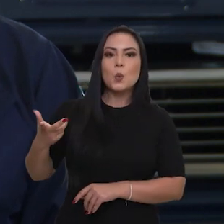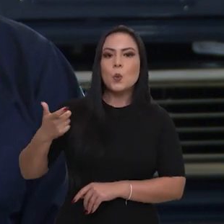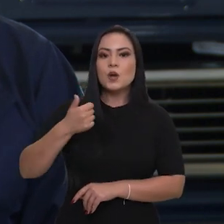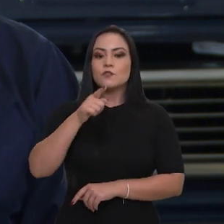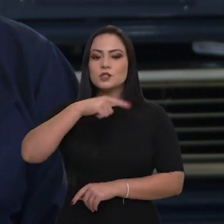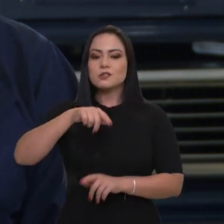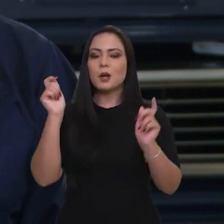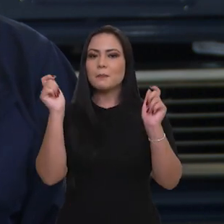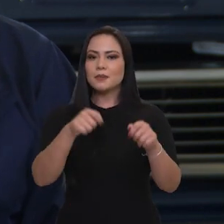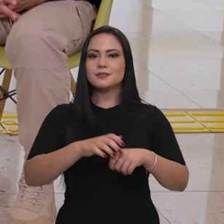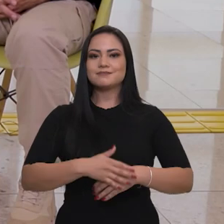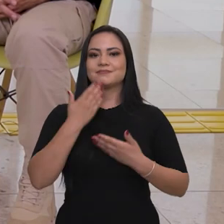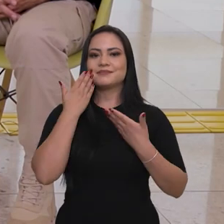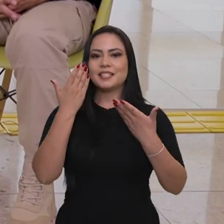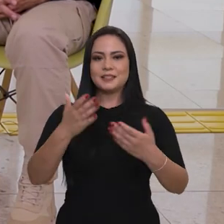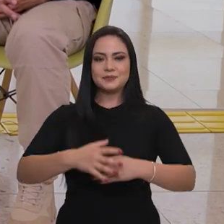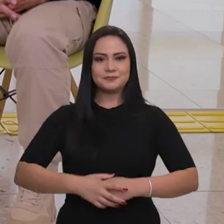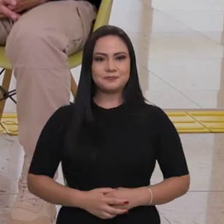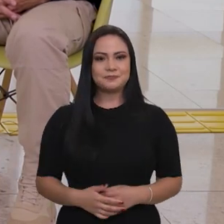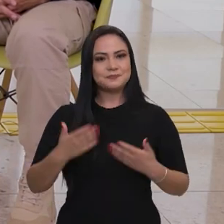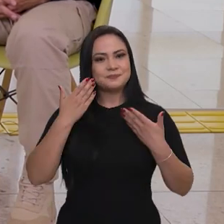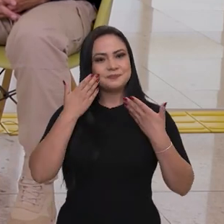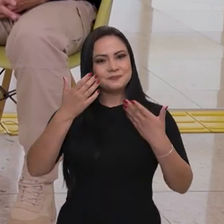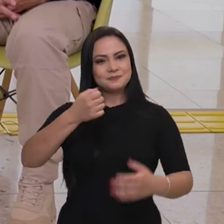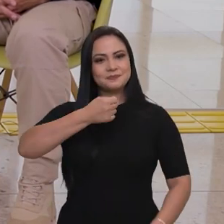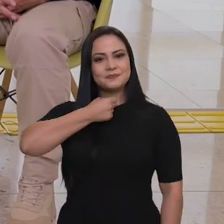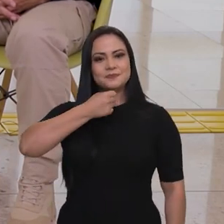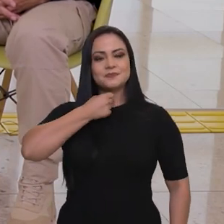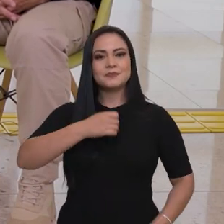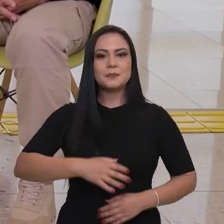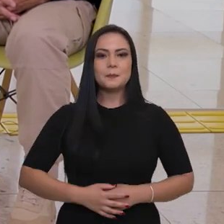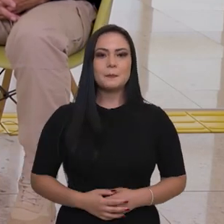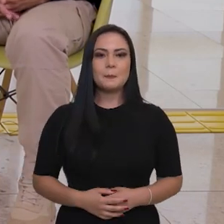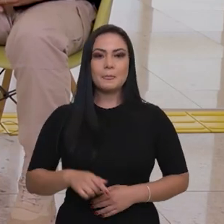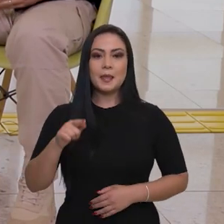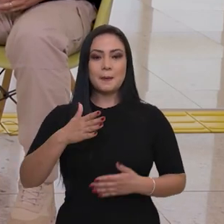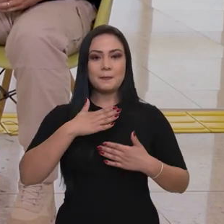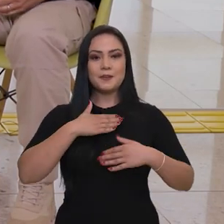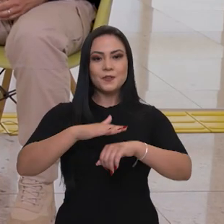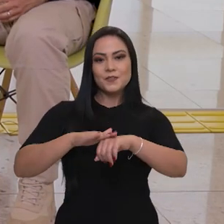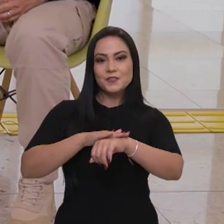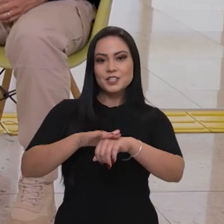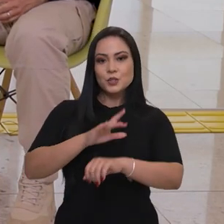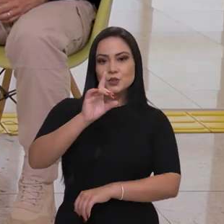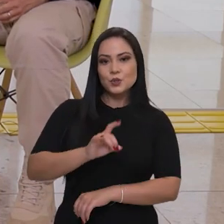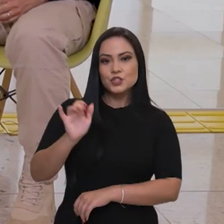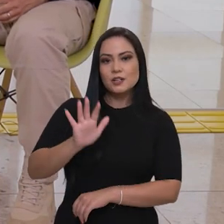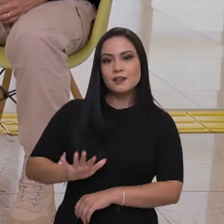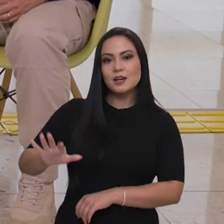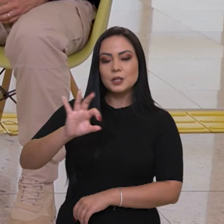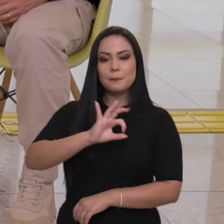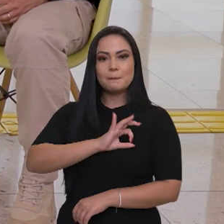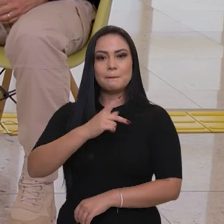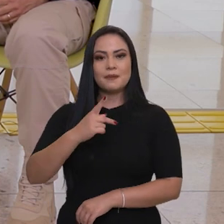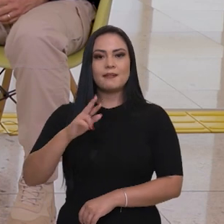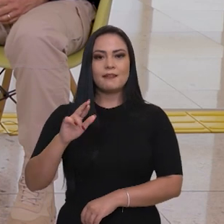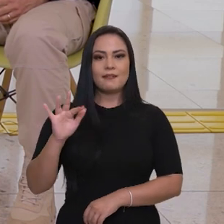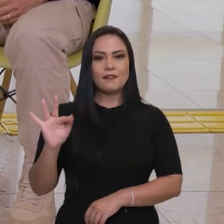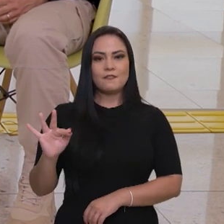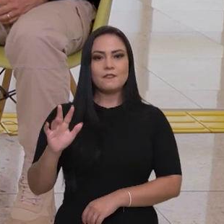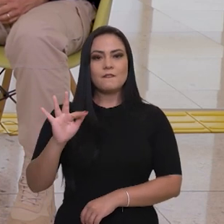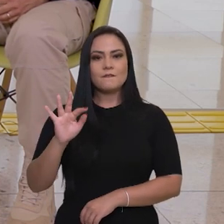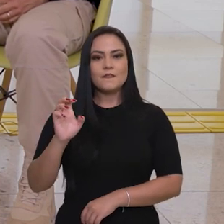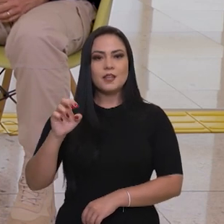vocês são capazes. Muito obrigado. Obrigada pela entrevista. Essa foi a minha conversa com o Diretor-Geral da Polícia